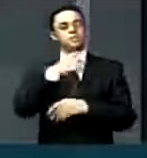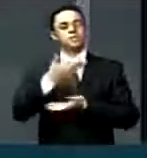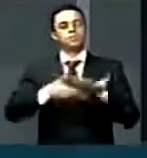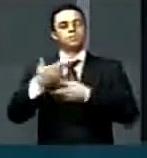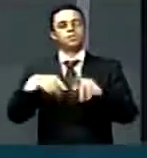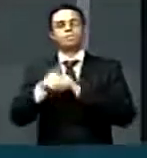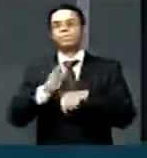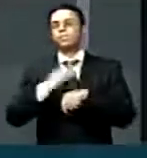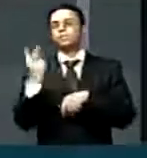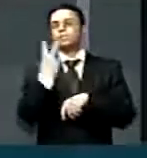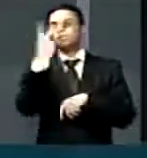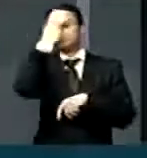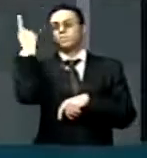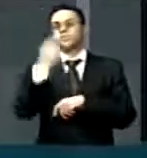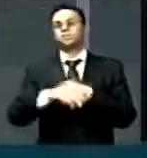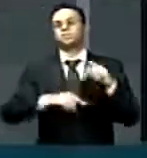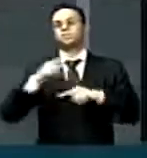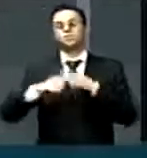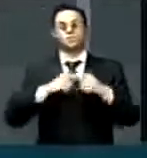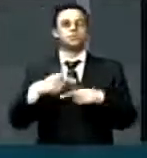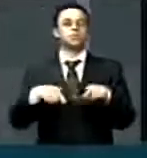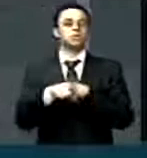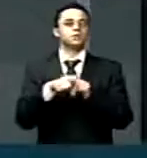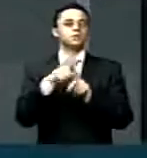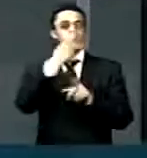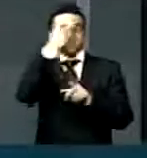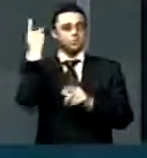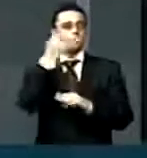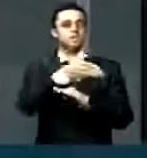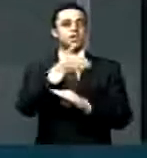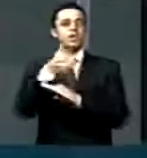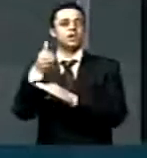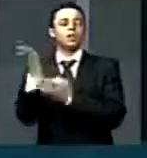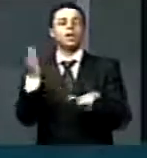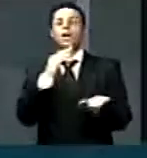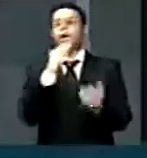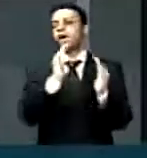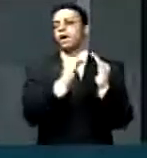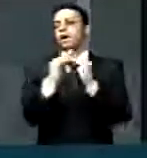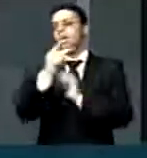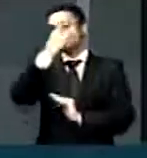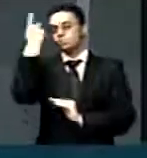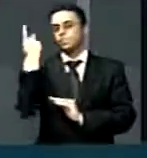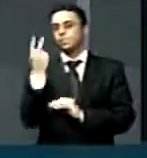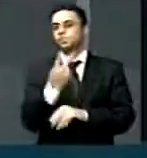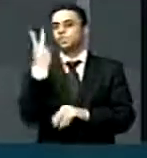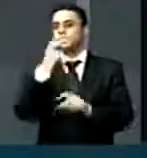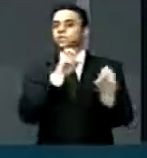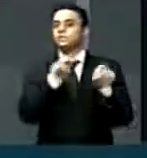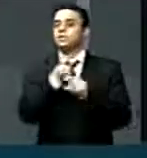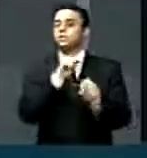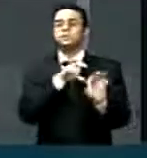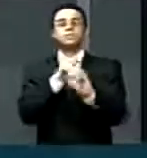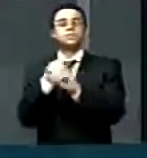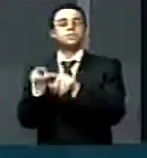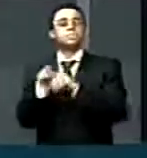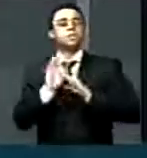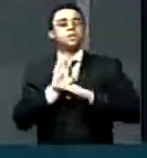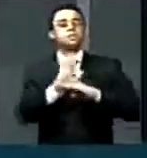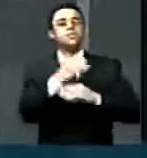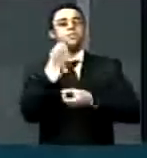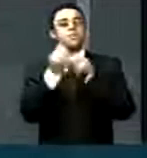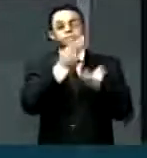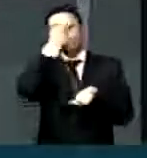da valorização de aqueles que vão lá de casa em casa valorizar, educar e ajudar a